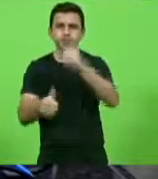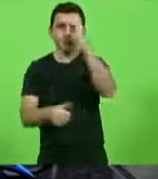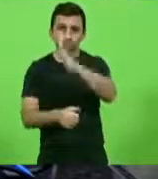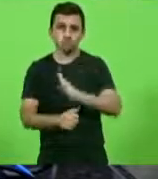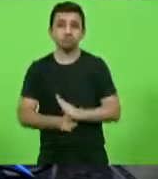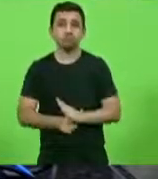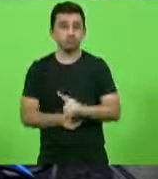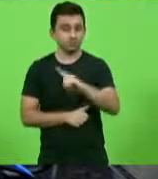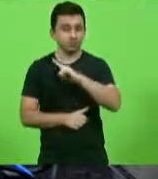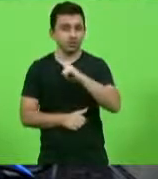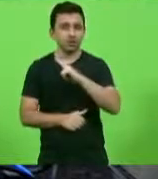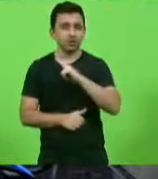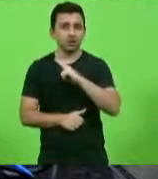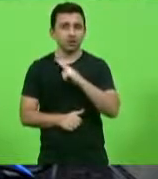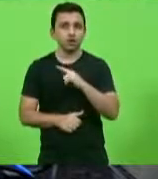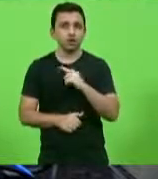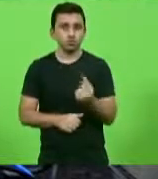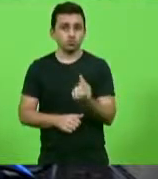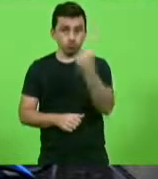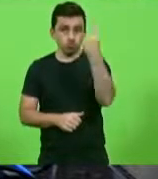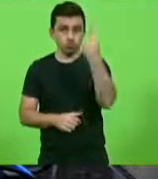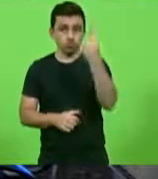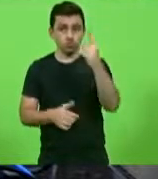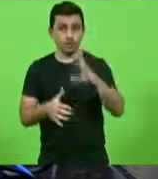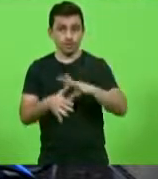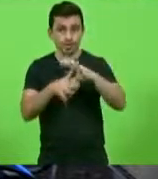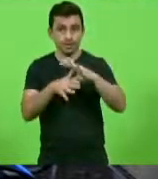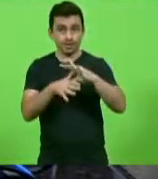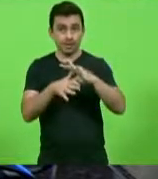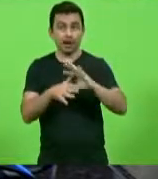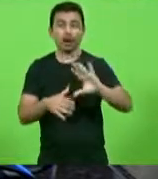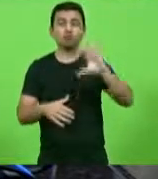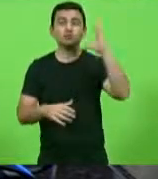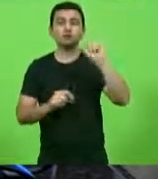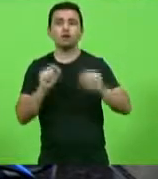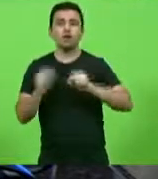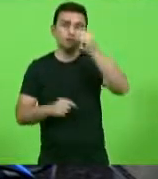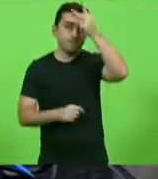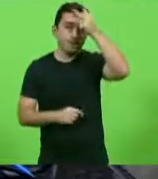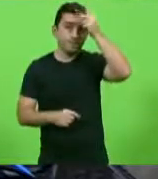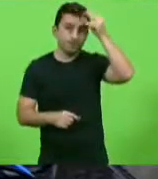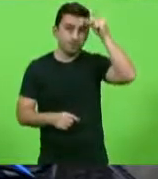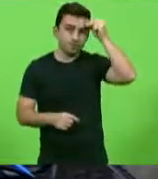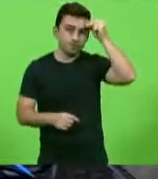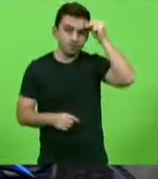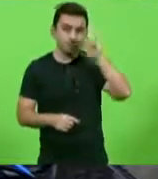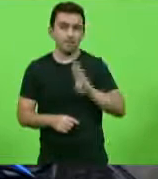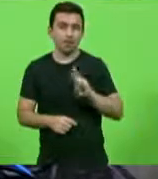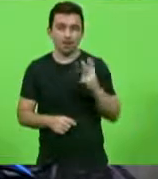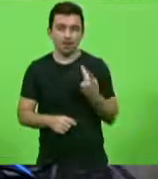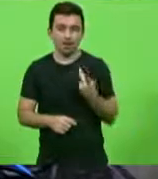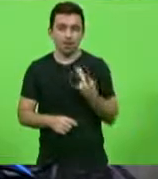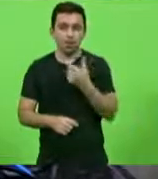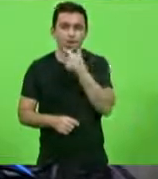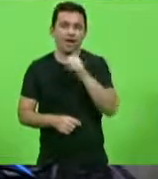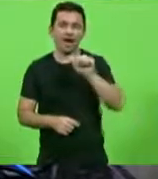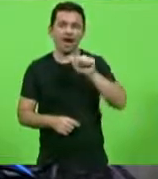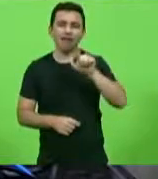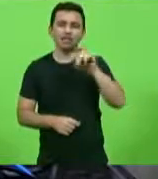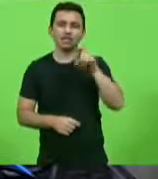afora. e um desses grandes líderes perseguidores é o prefeito de Belo Horizonte Alexandre Calil.